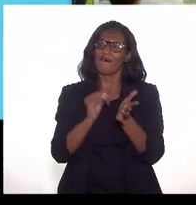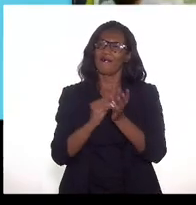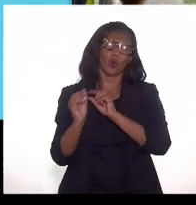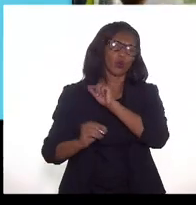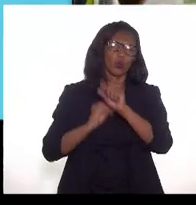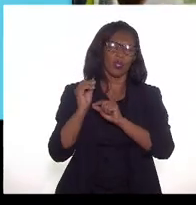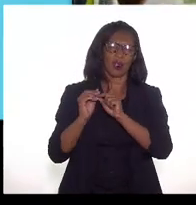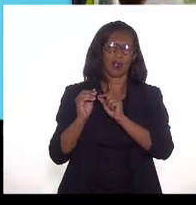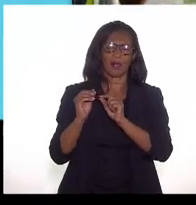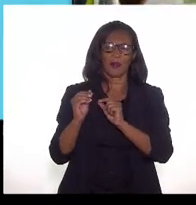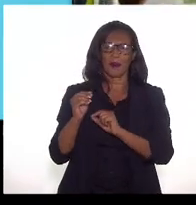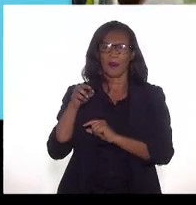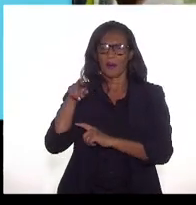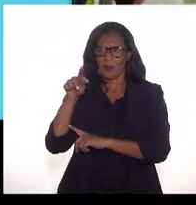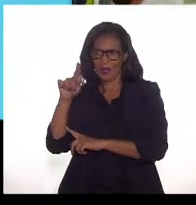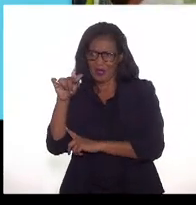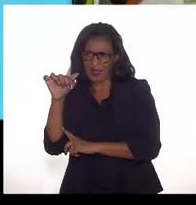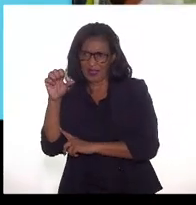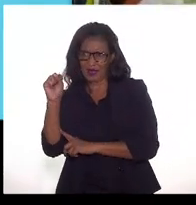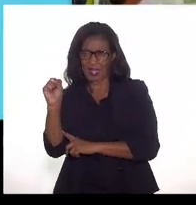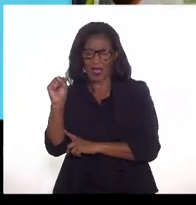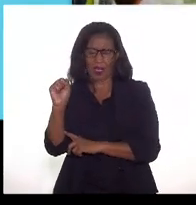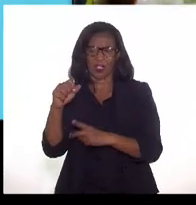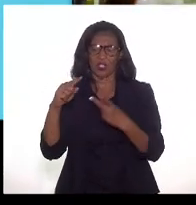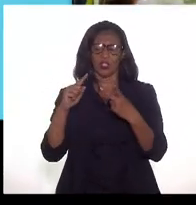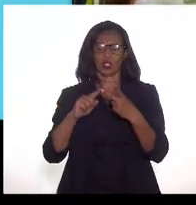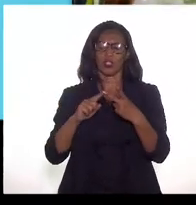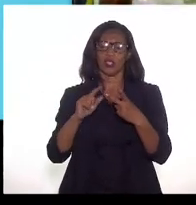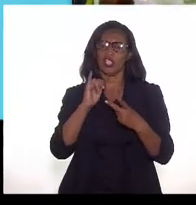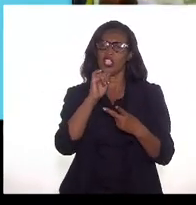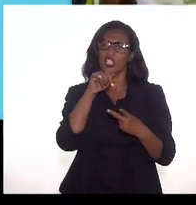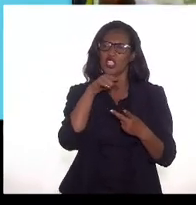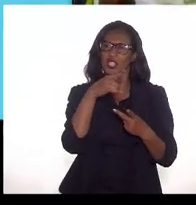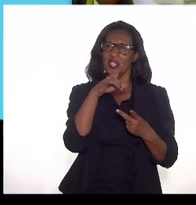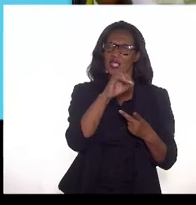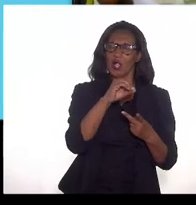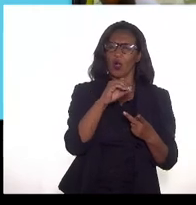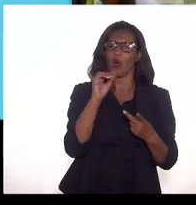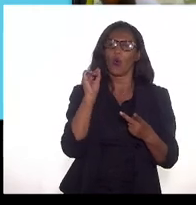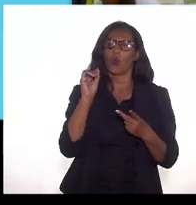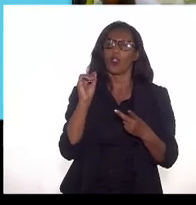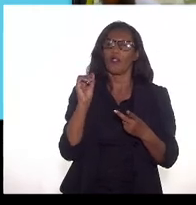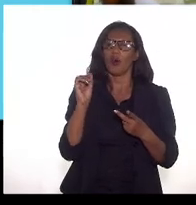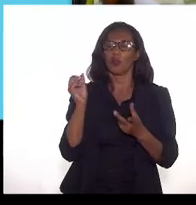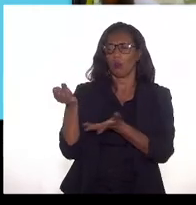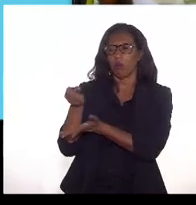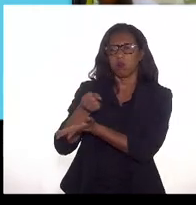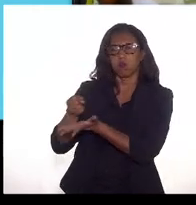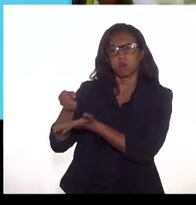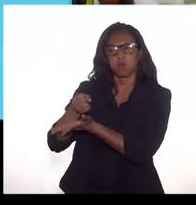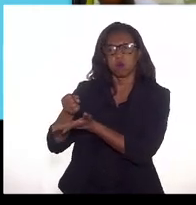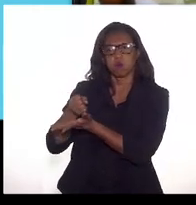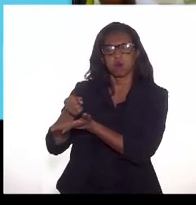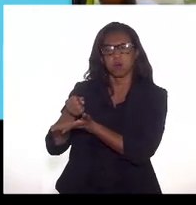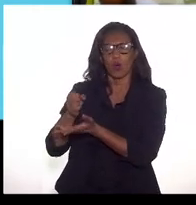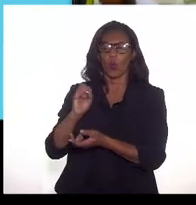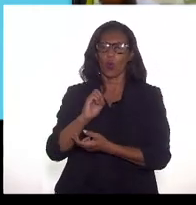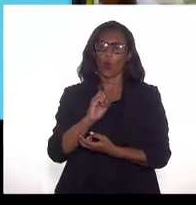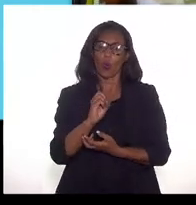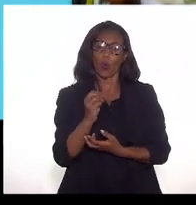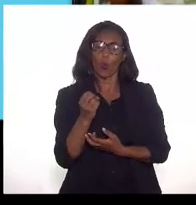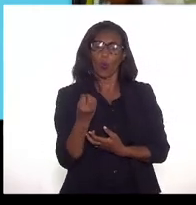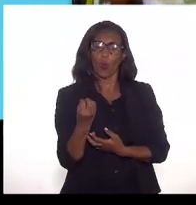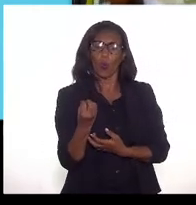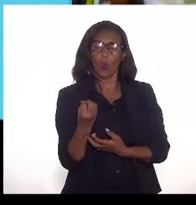para o gás nós estamos falando de injeção por falta de infraestrutura e aí esse